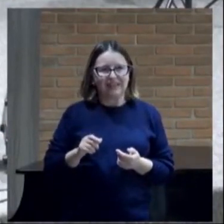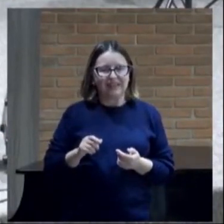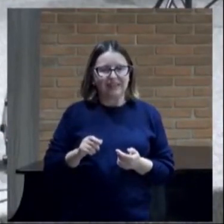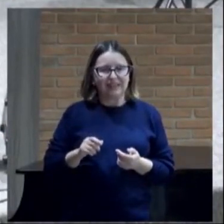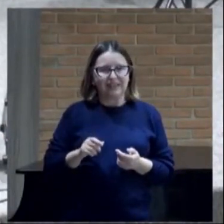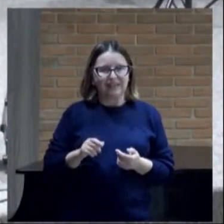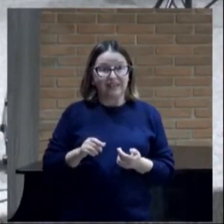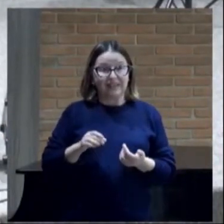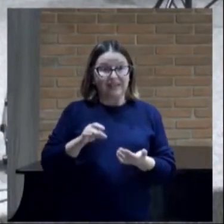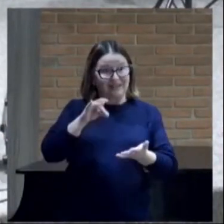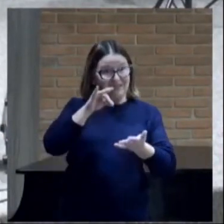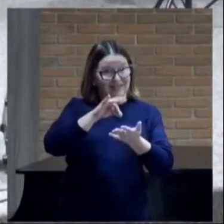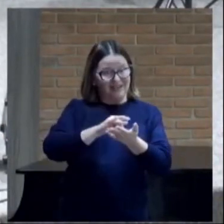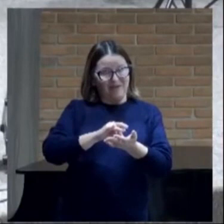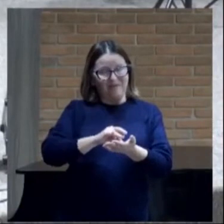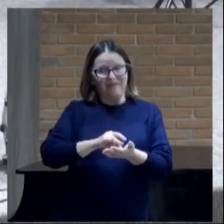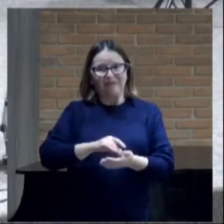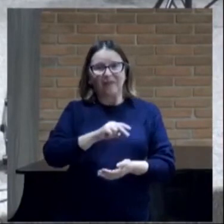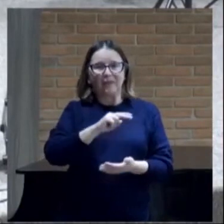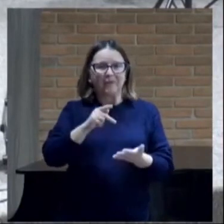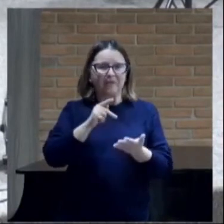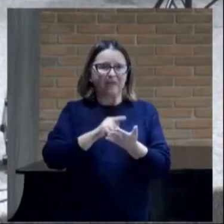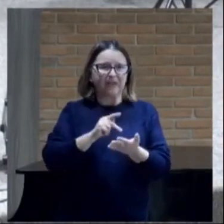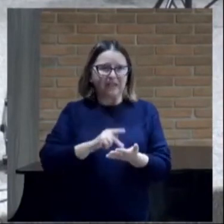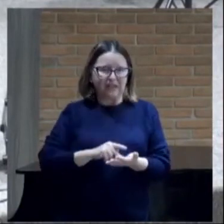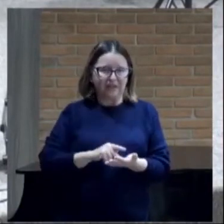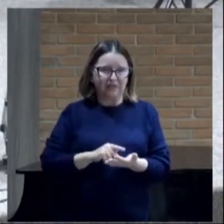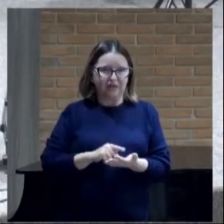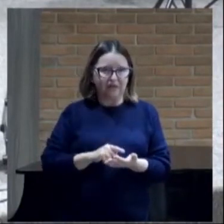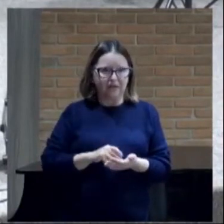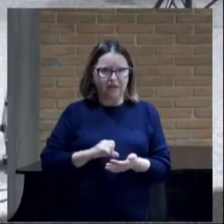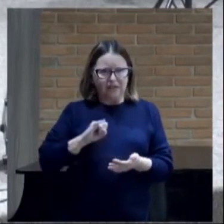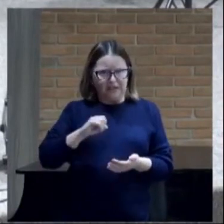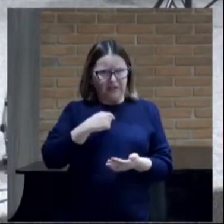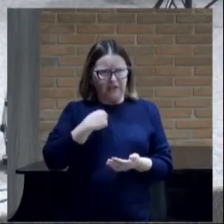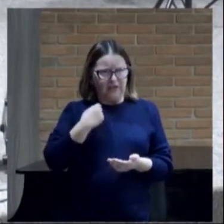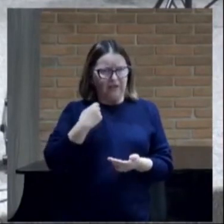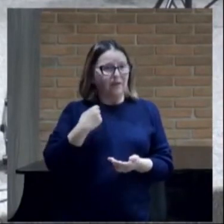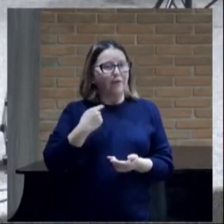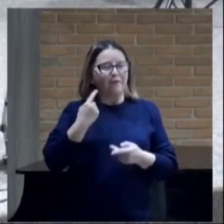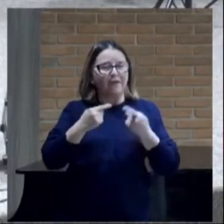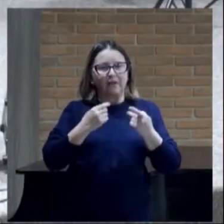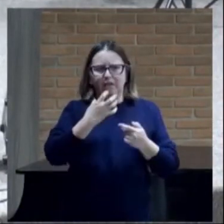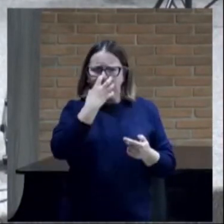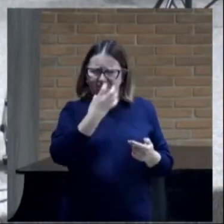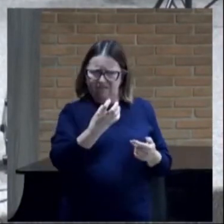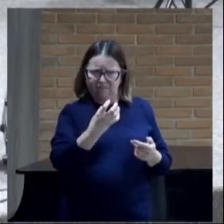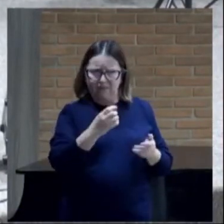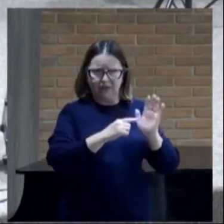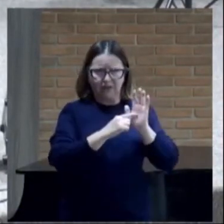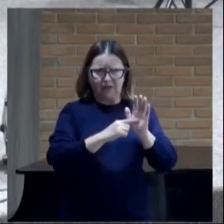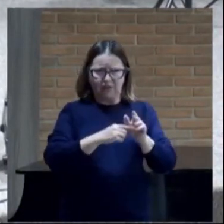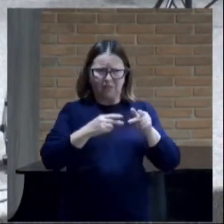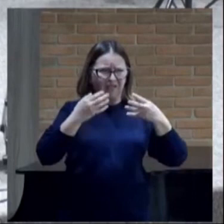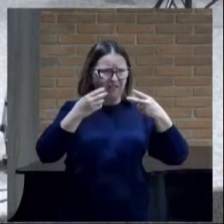o termo se eu disser cão e mostrar gato isso é fake